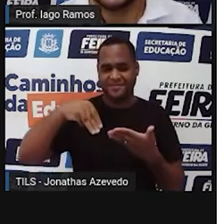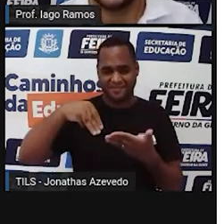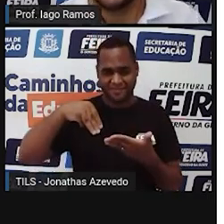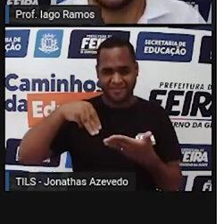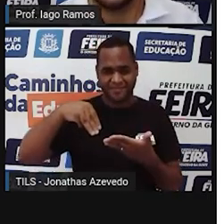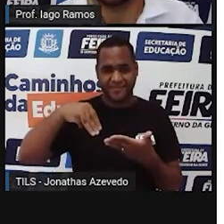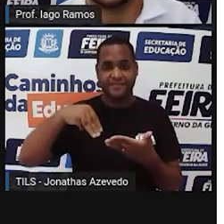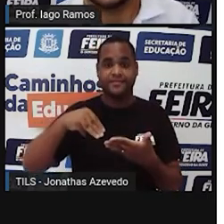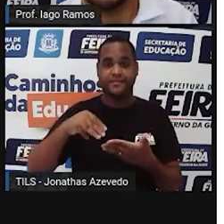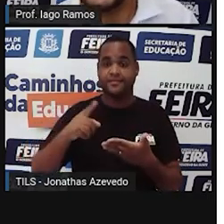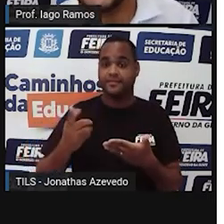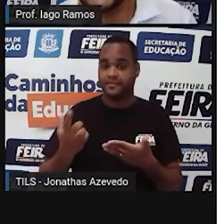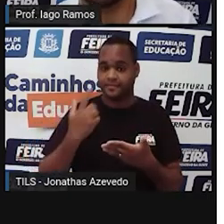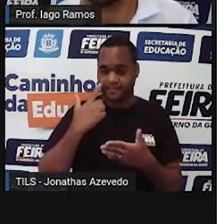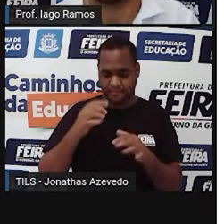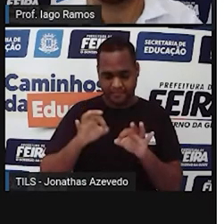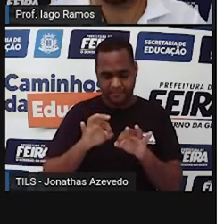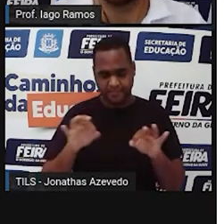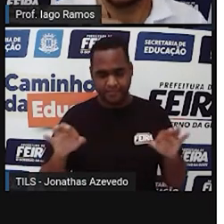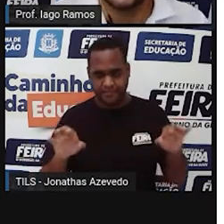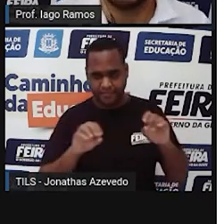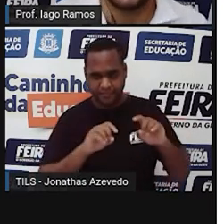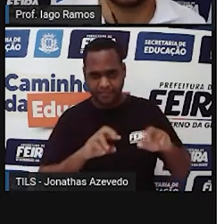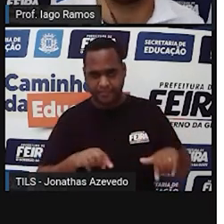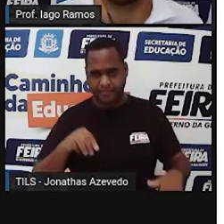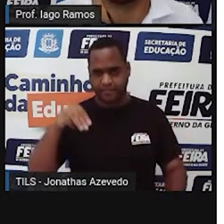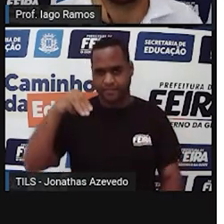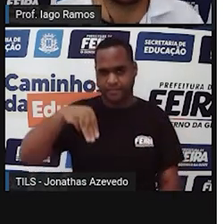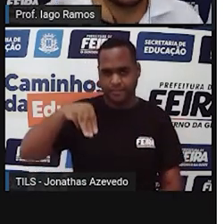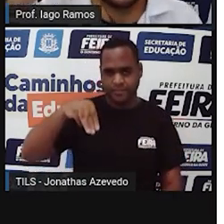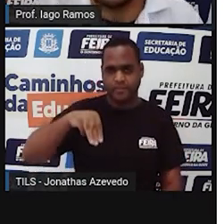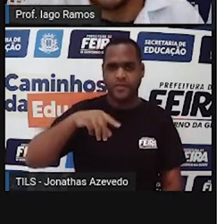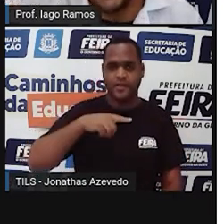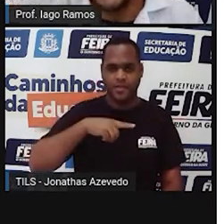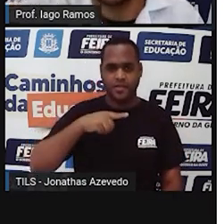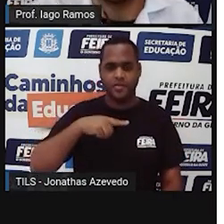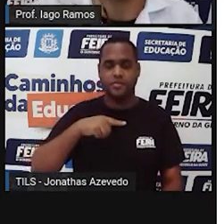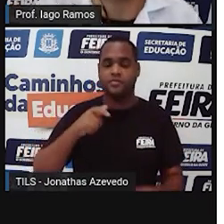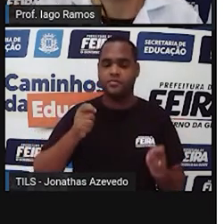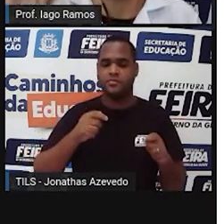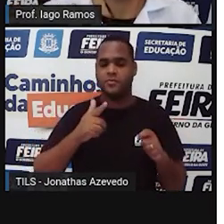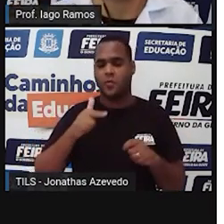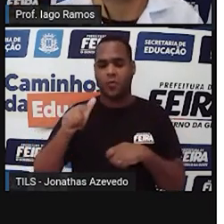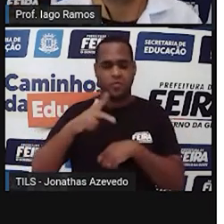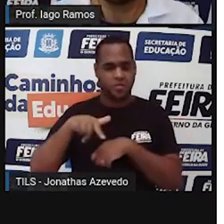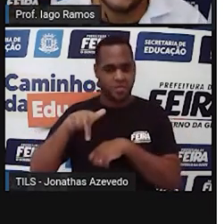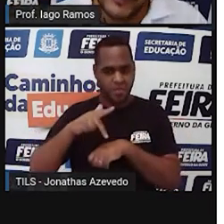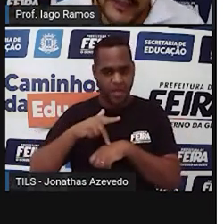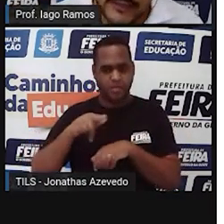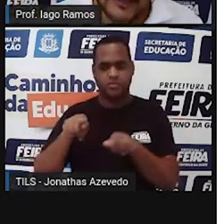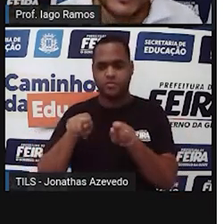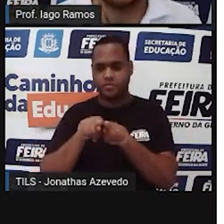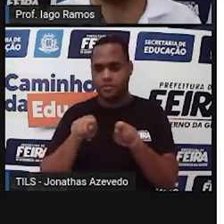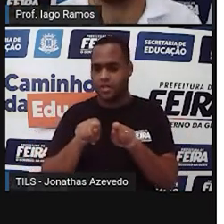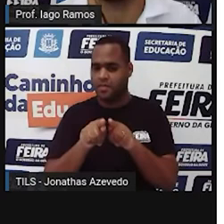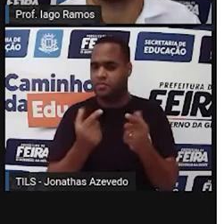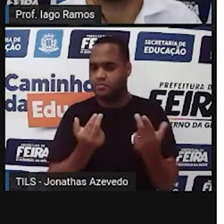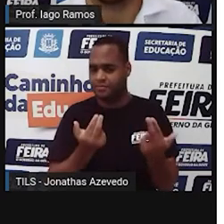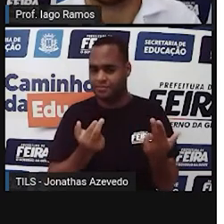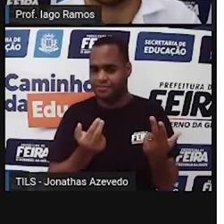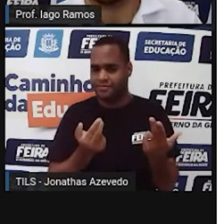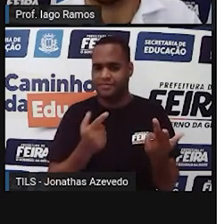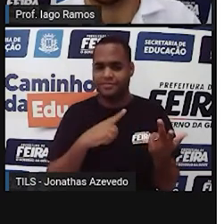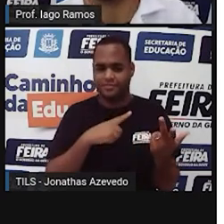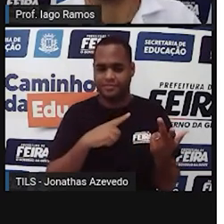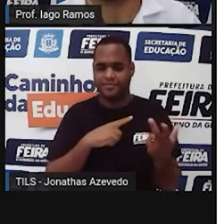Medir comprimento aqui no Brasil, a gente usa o metro, que, né? Em outro país do mundo é da mesma forma.